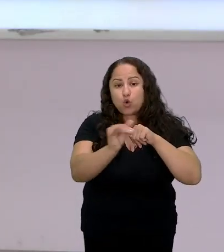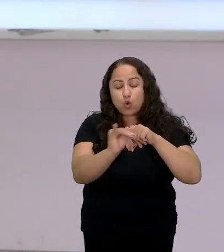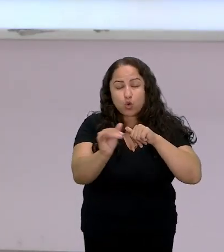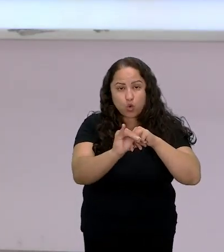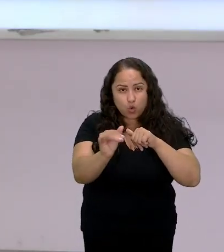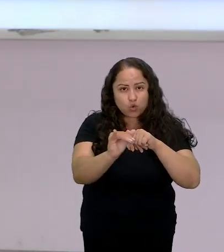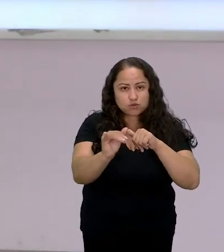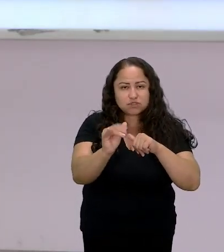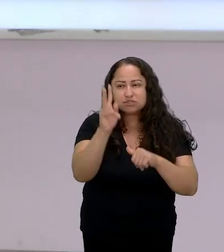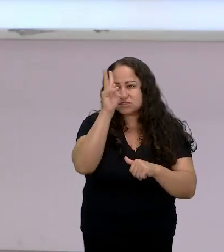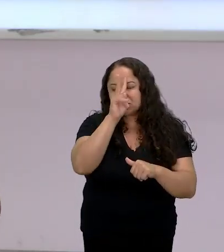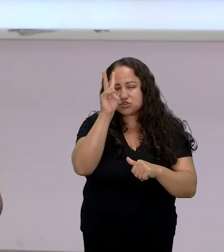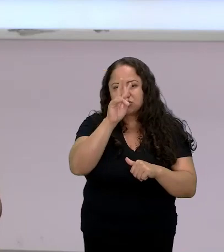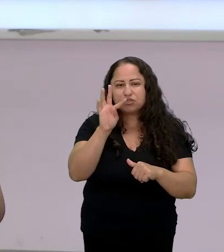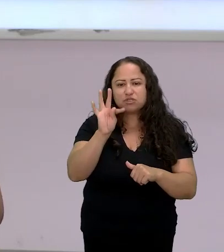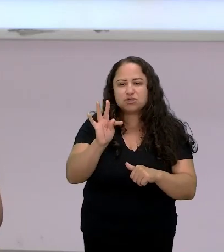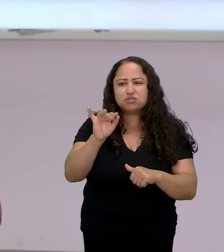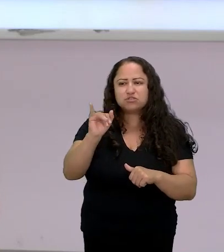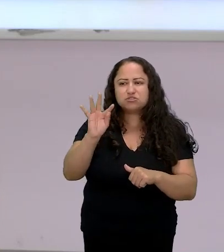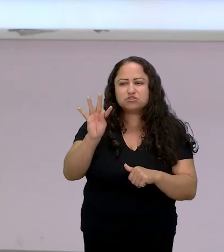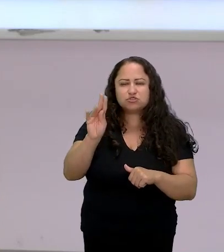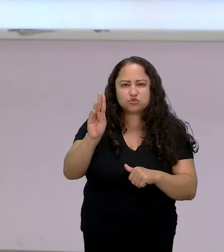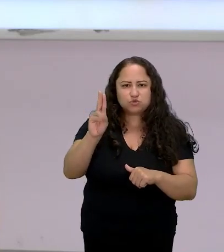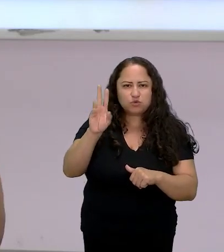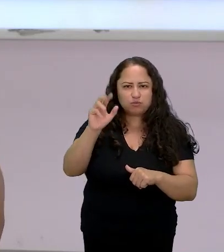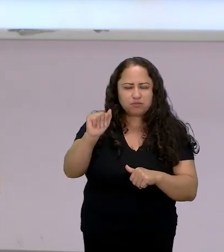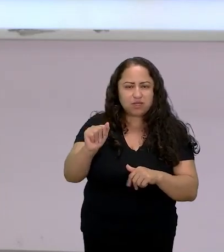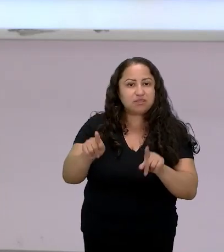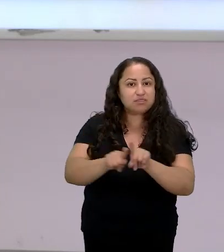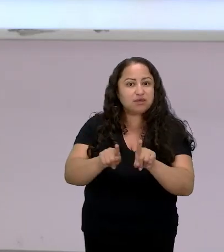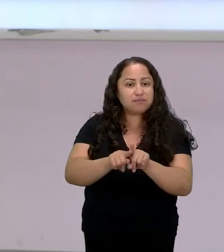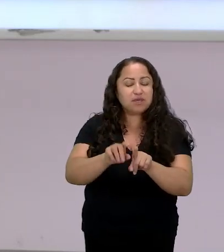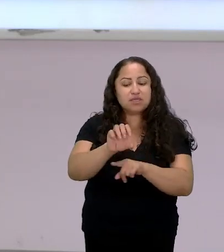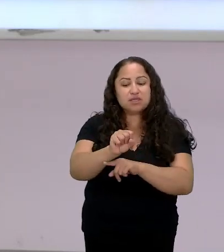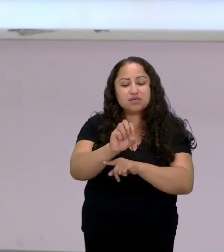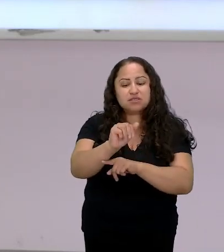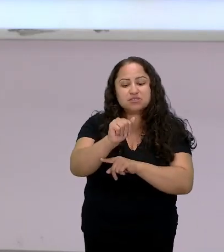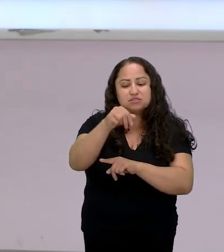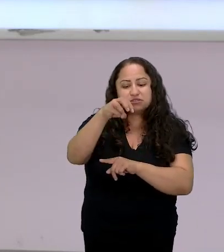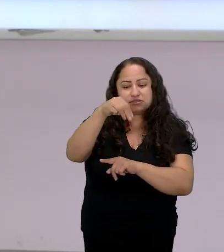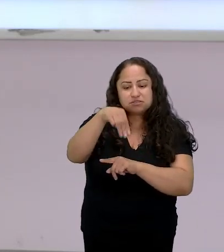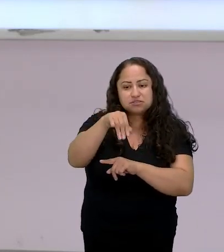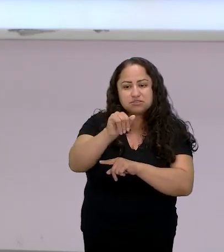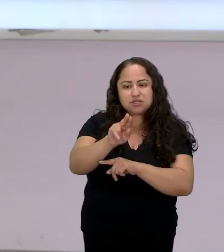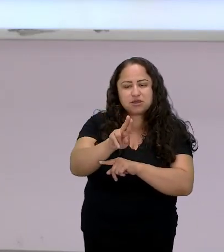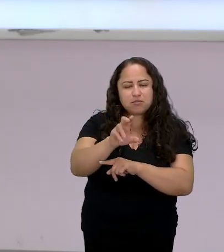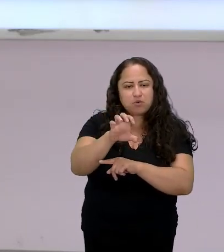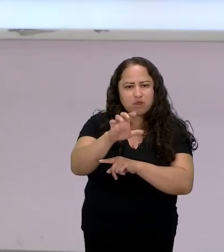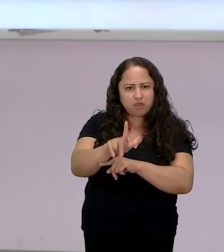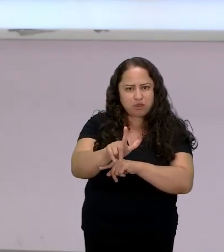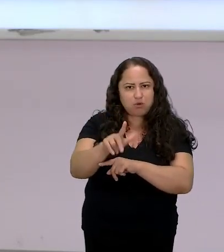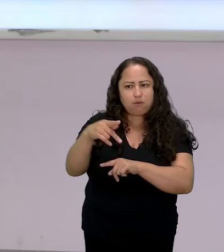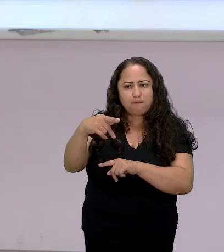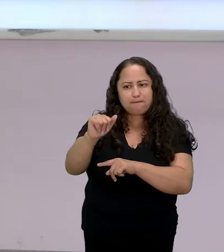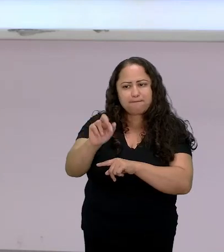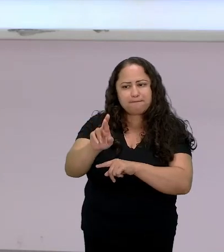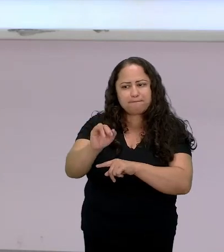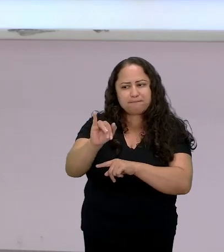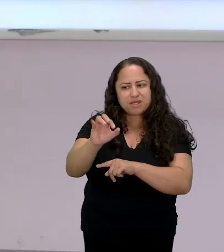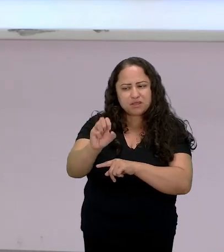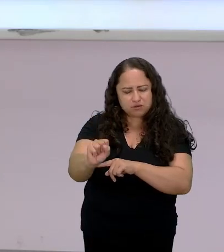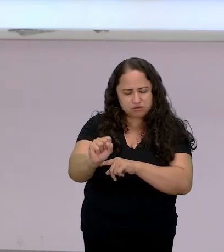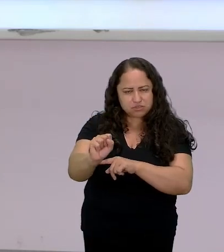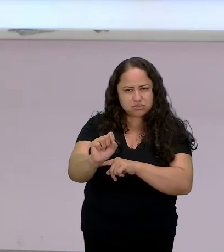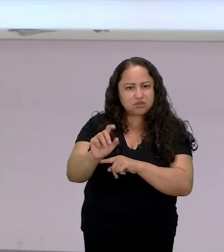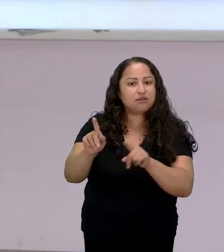própria mulher do Samuel Paris né que também é é levada pelos mesmos